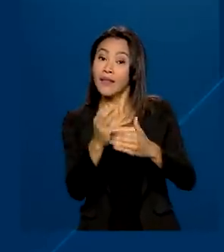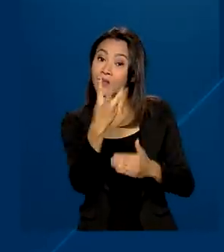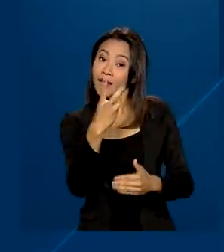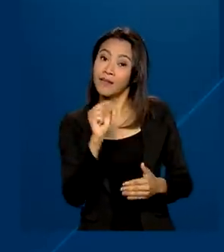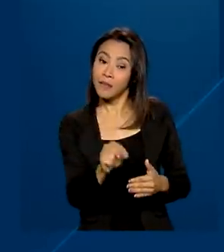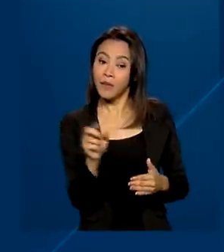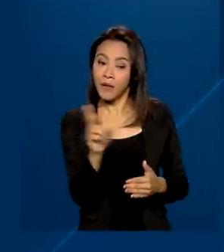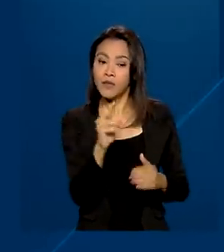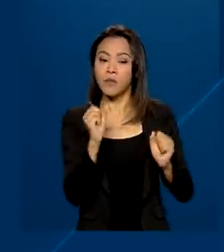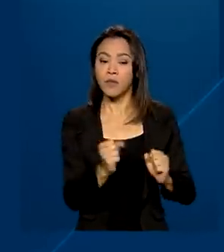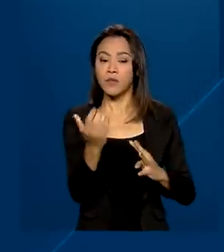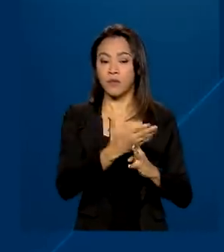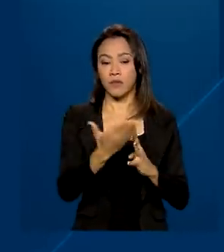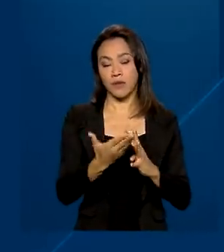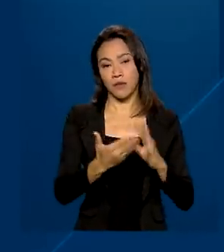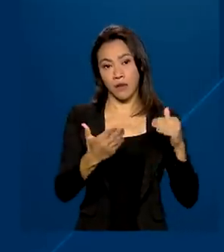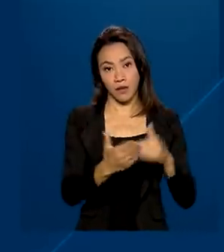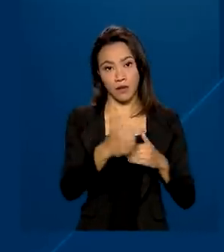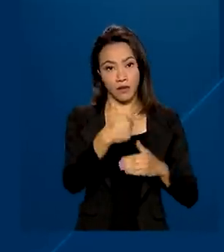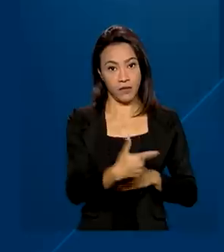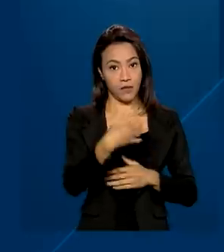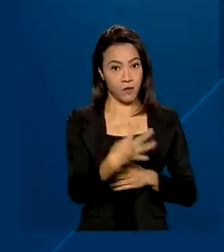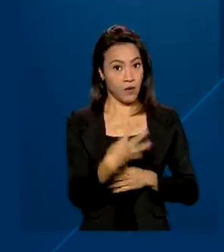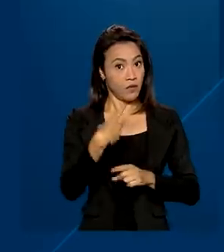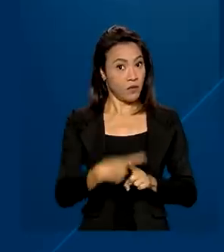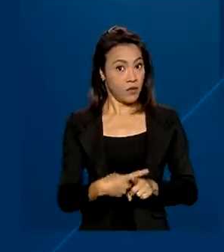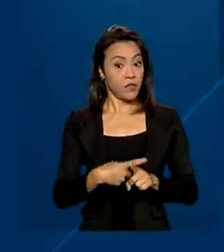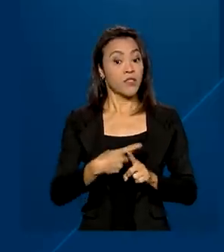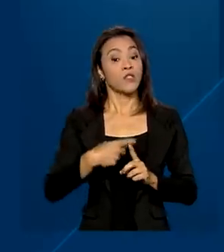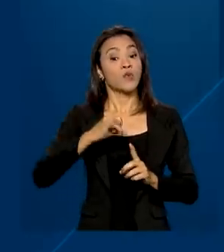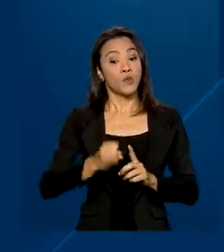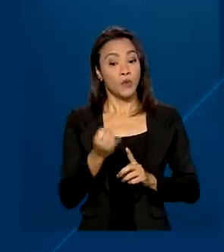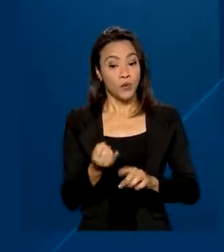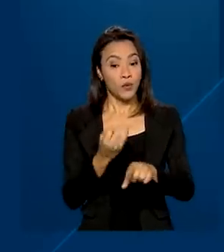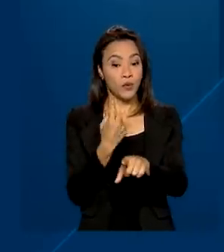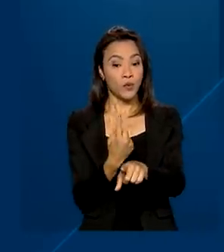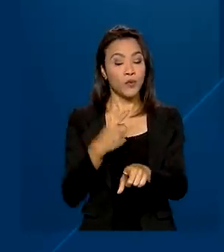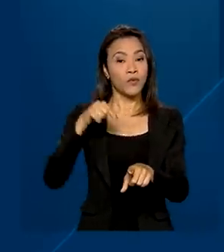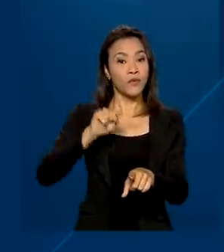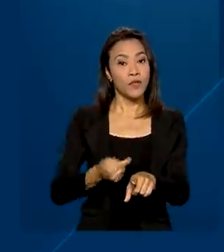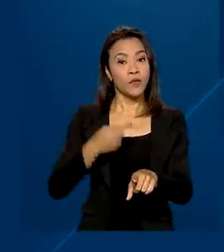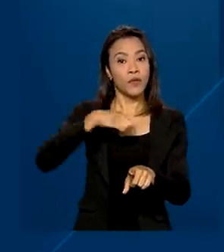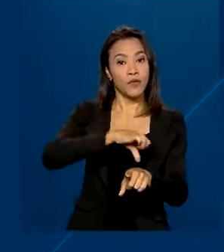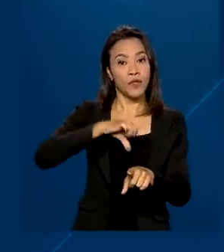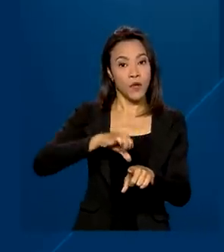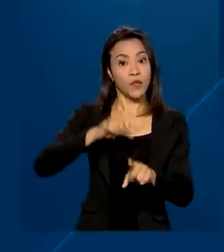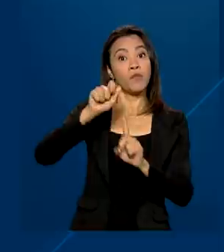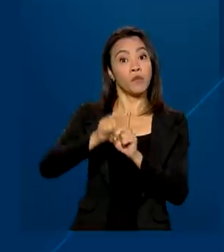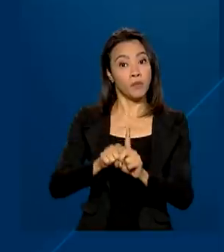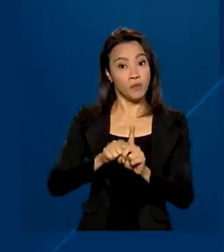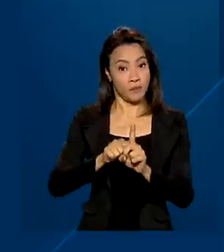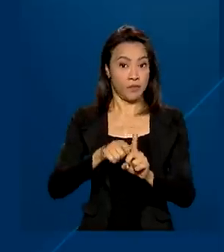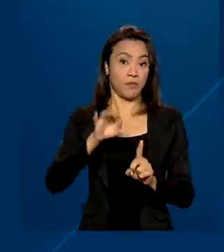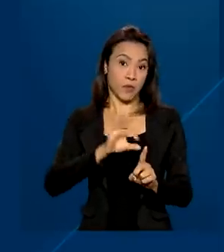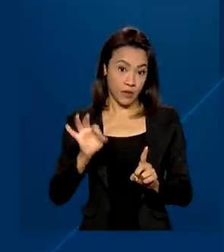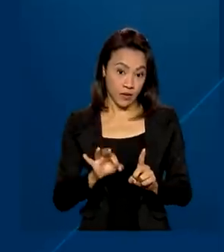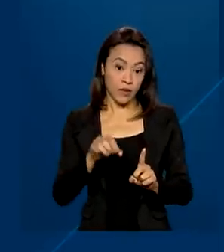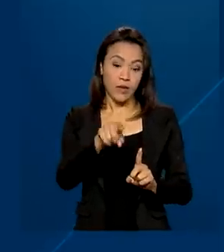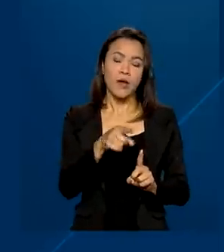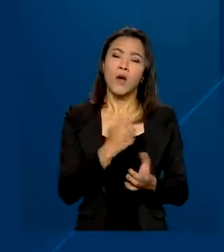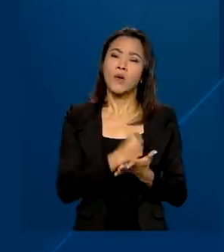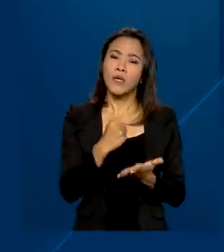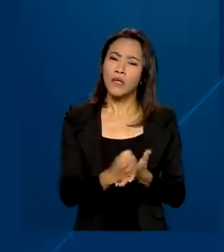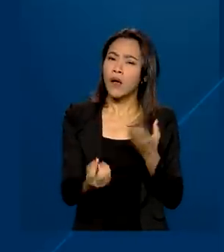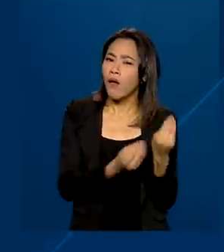Pode ser parcelado em até 24 vezes, com taxa de juros a partir de 1,99% ao mês. Para contratar,